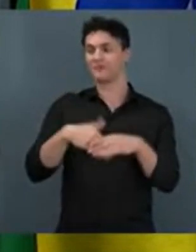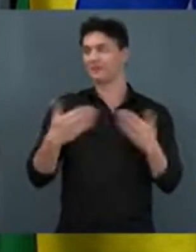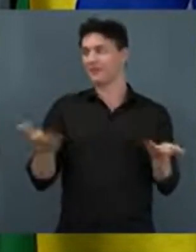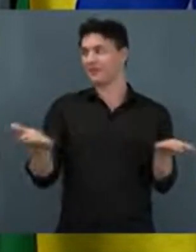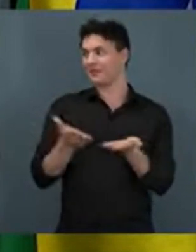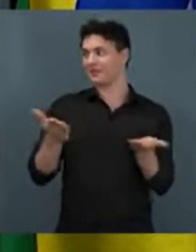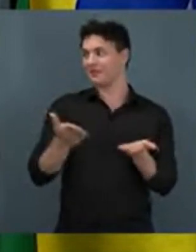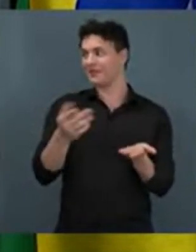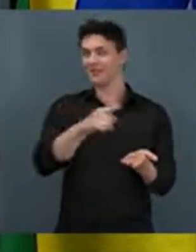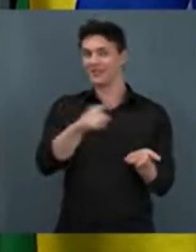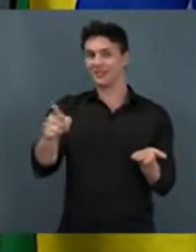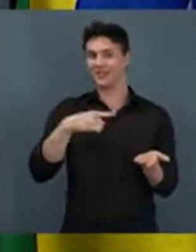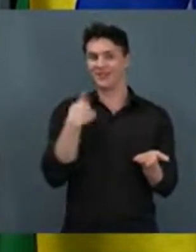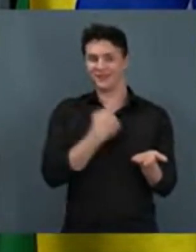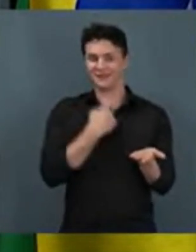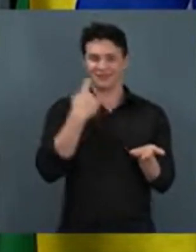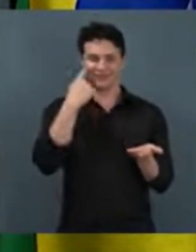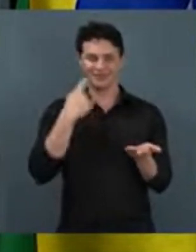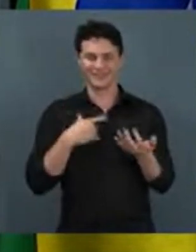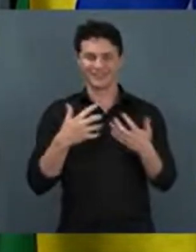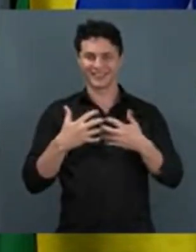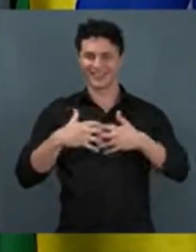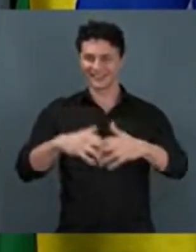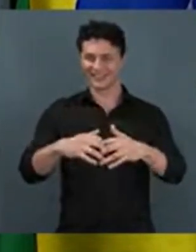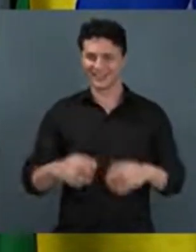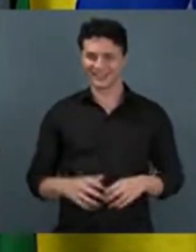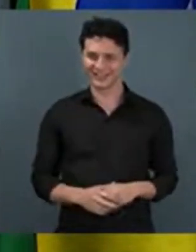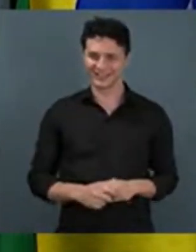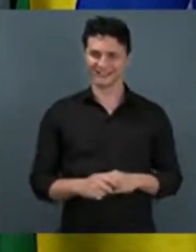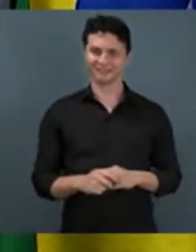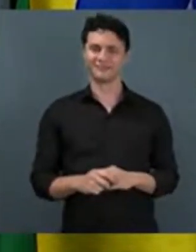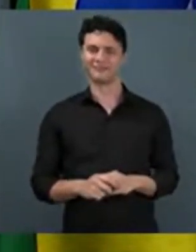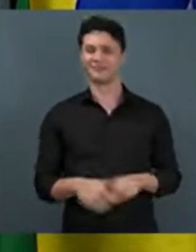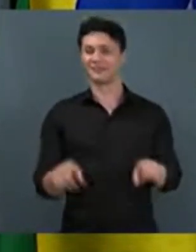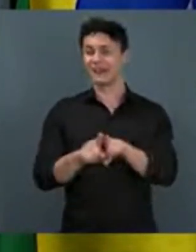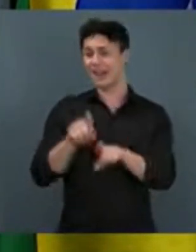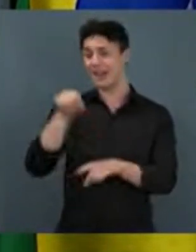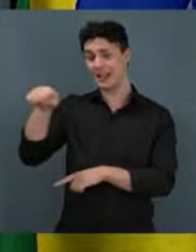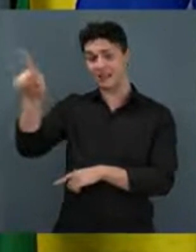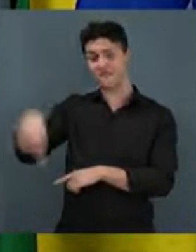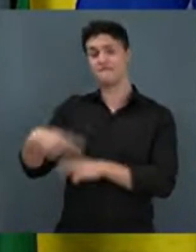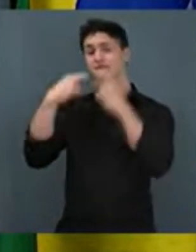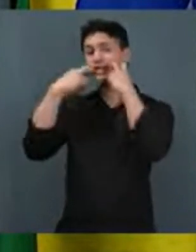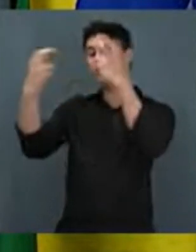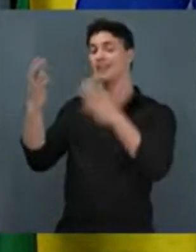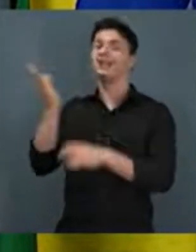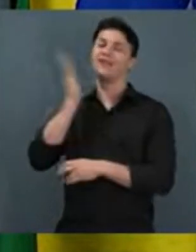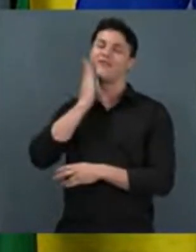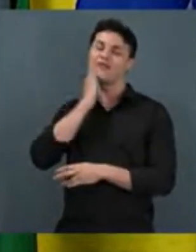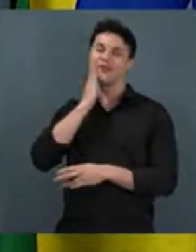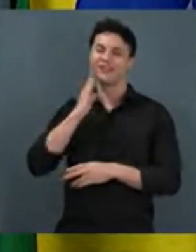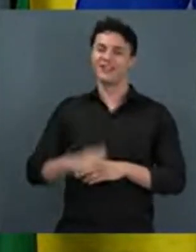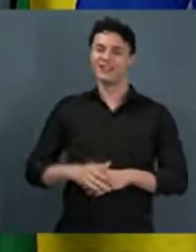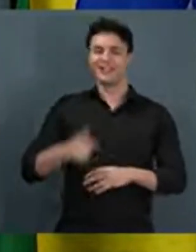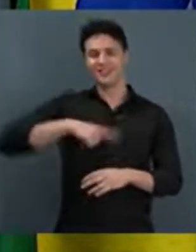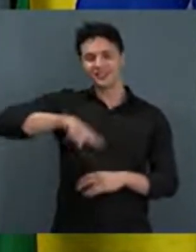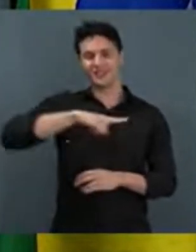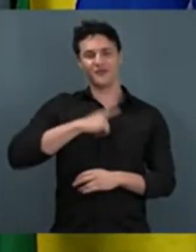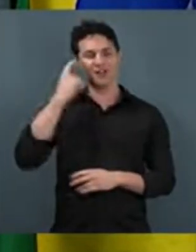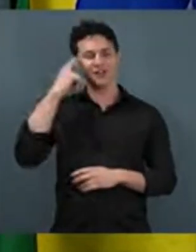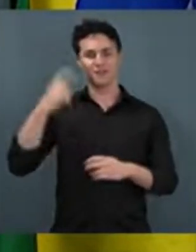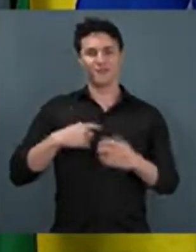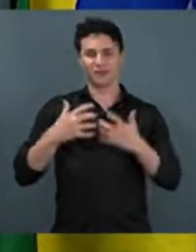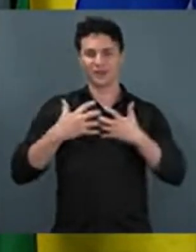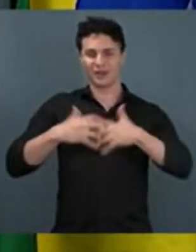votar? Orar e vigiar. É fiscalizar ele. É ele ter vergonha na cara do Nunes, entender que ele foi eleito por uma parcela